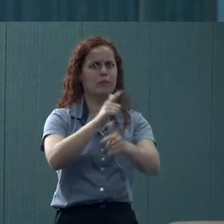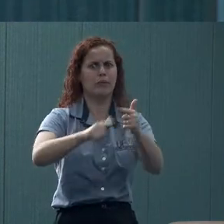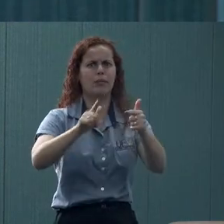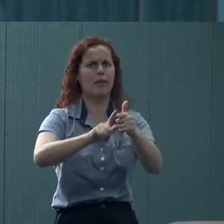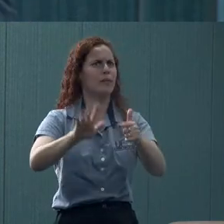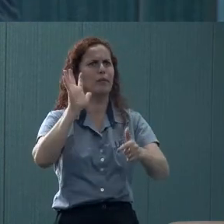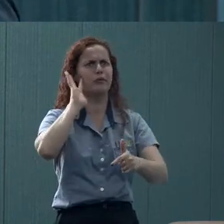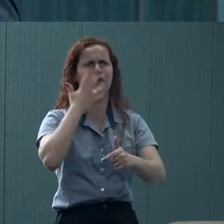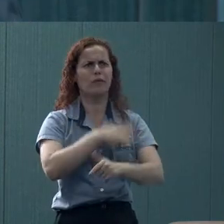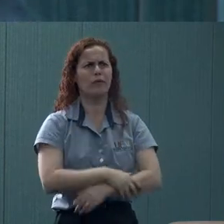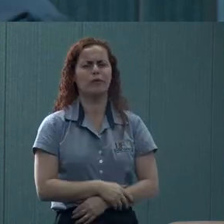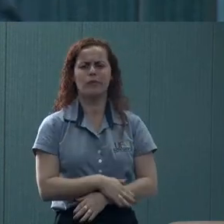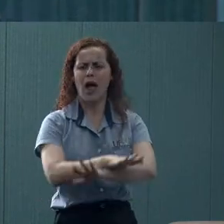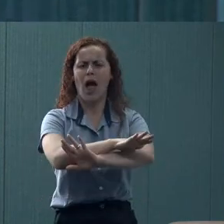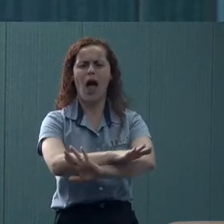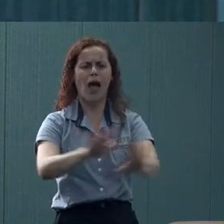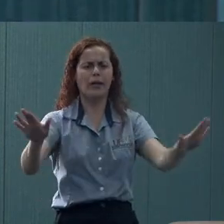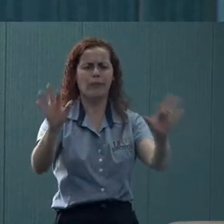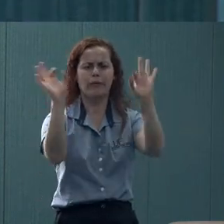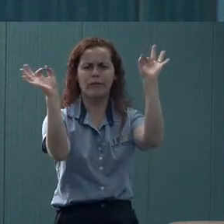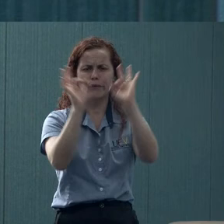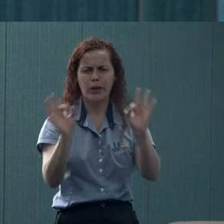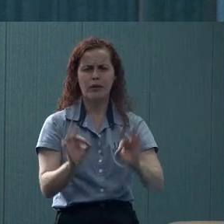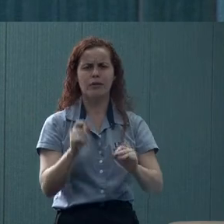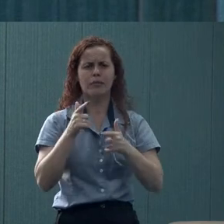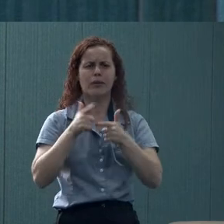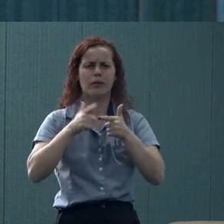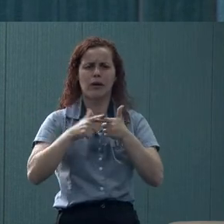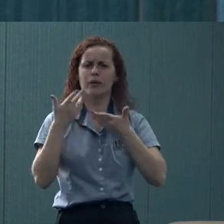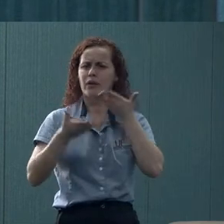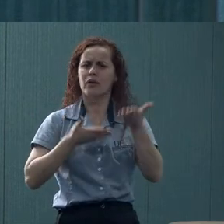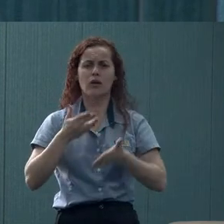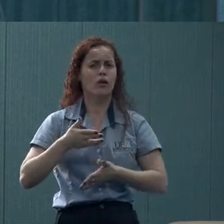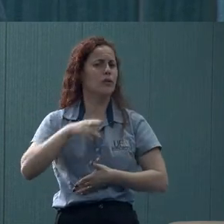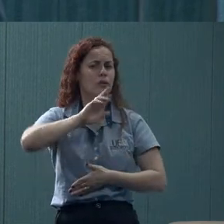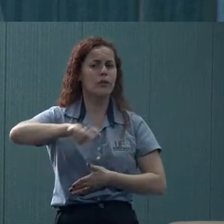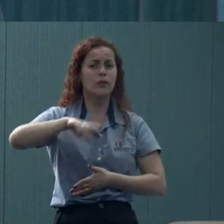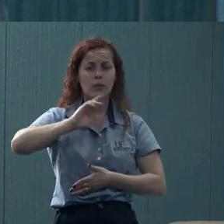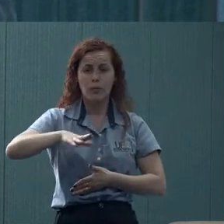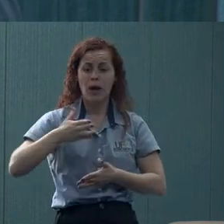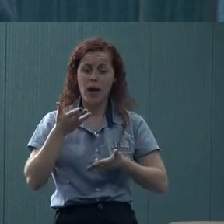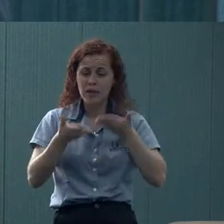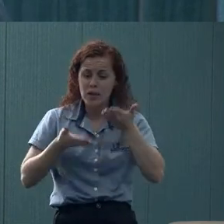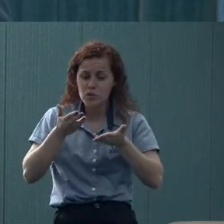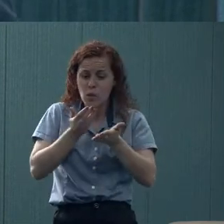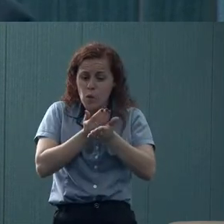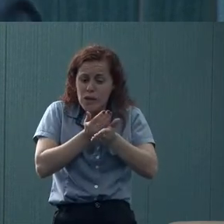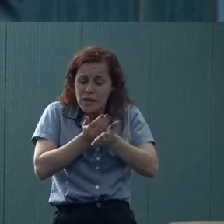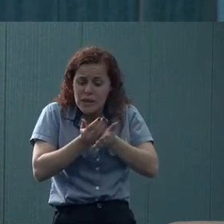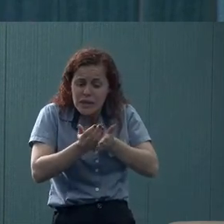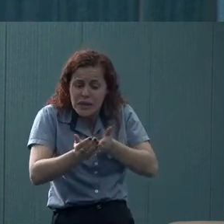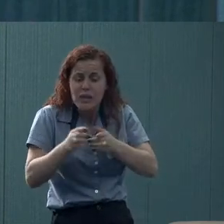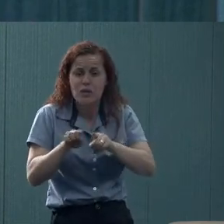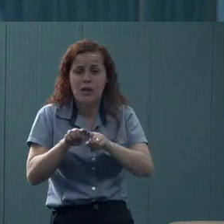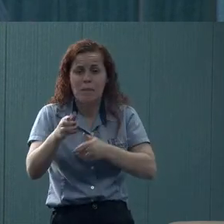problema e está todo mundo feliz porque a pessoa foi atendida. Não, o atendimento é o início de uma parte que envolve também a universidade. A